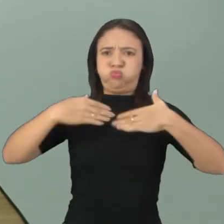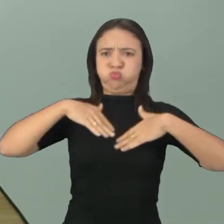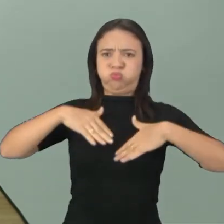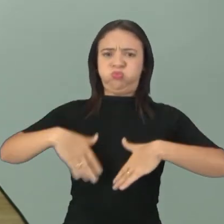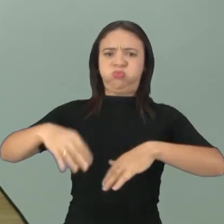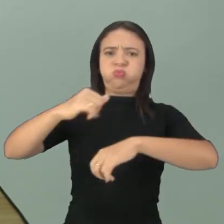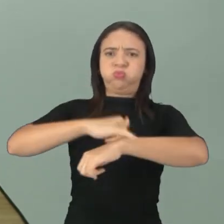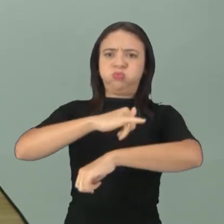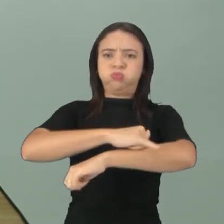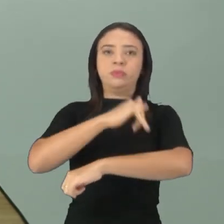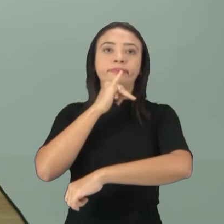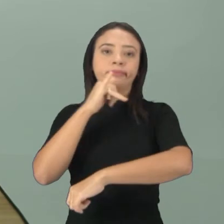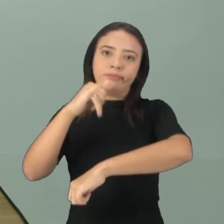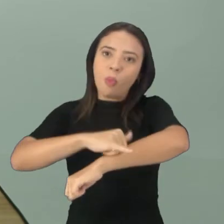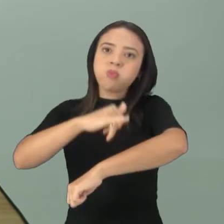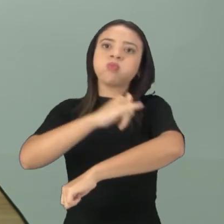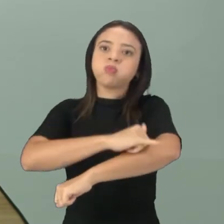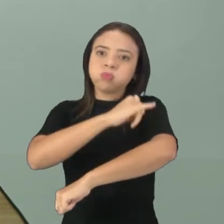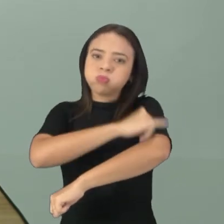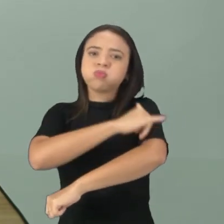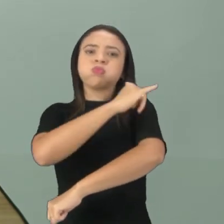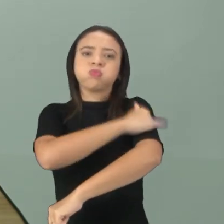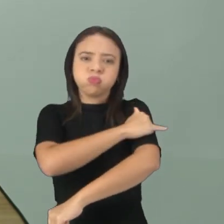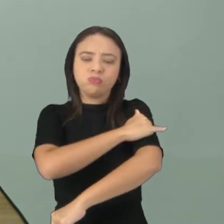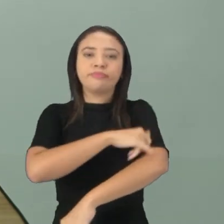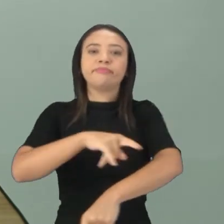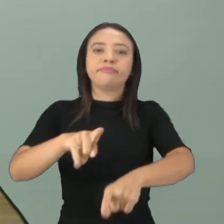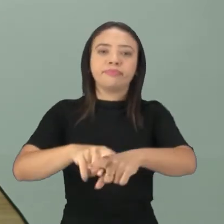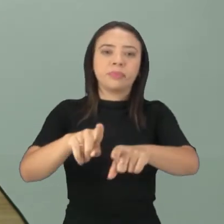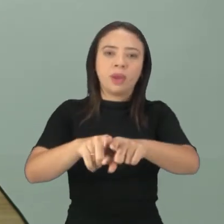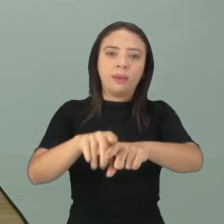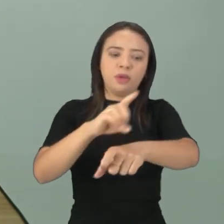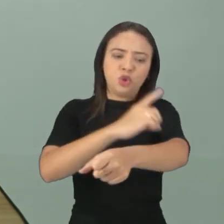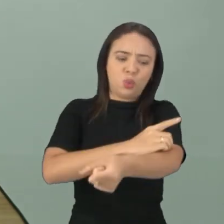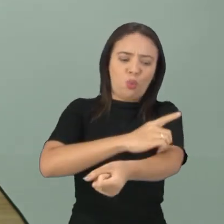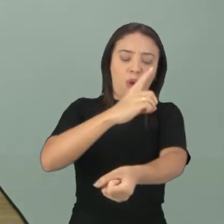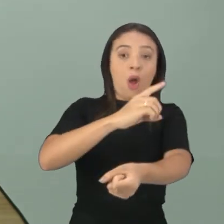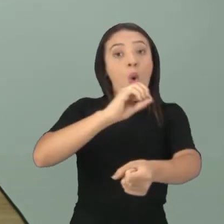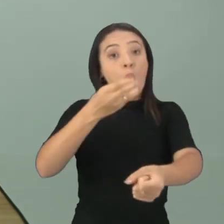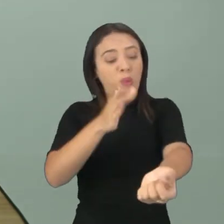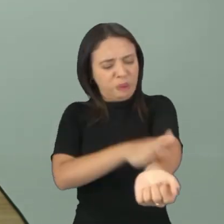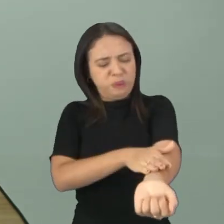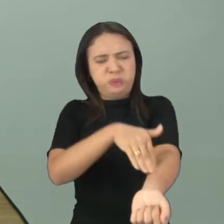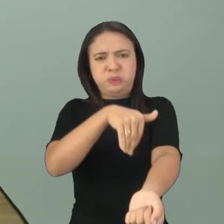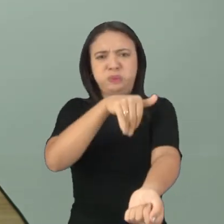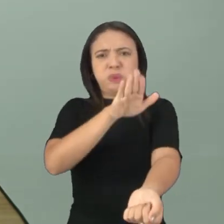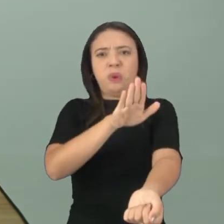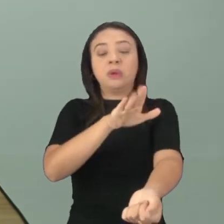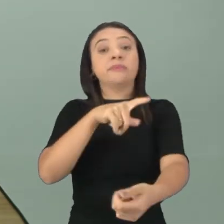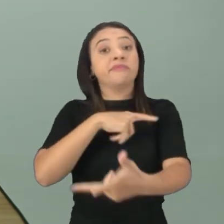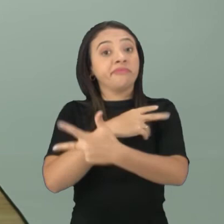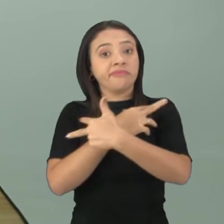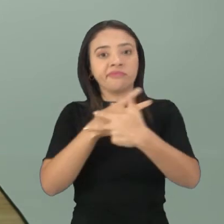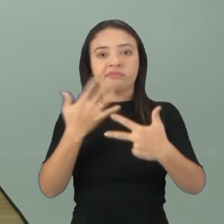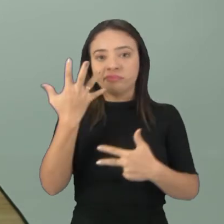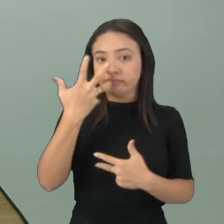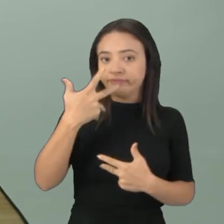outras doenças, como eu falei para vocês, que é a obesidade, a diabetes, pressão alta. Tem muitas crianças